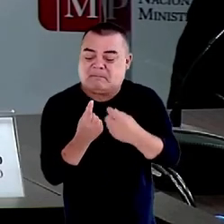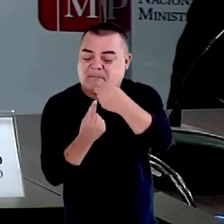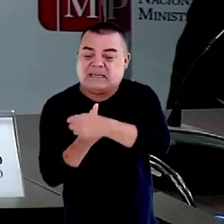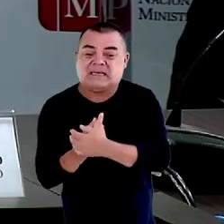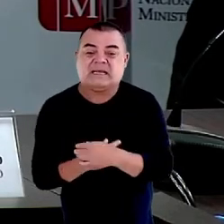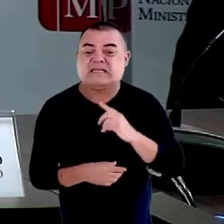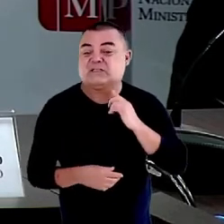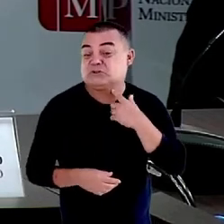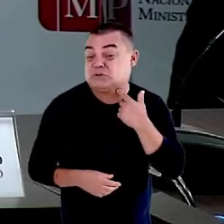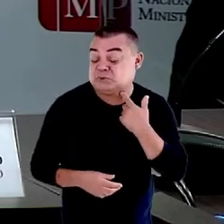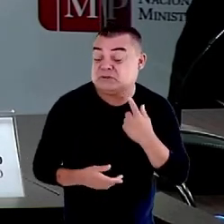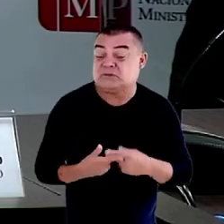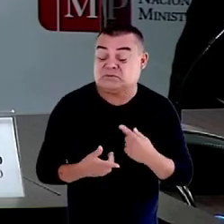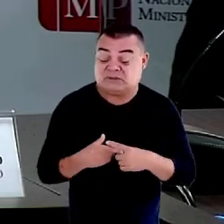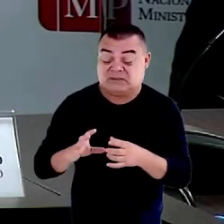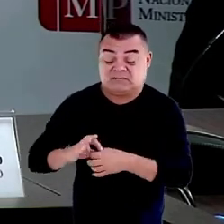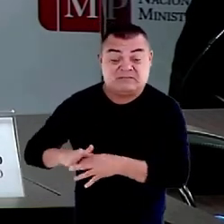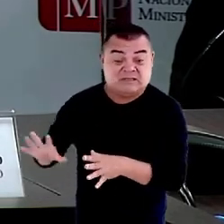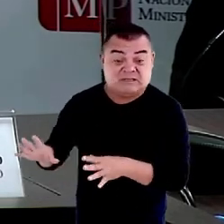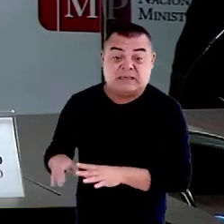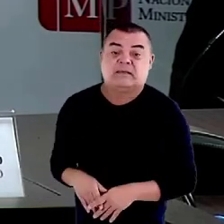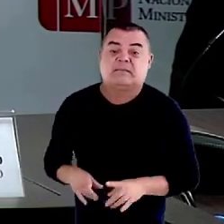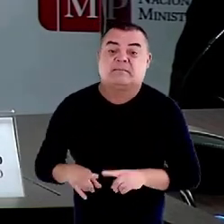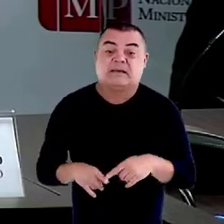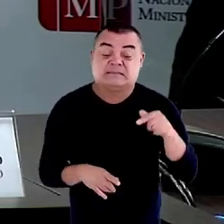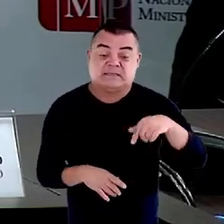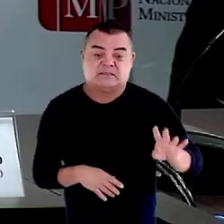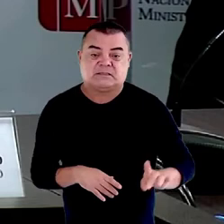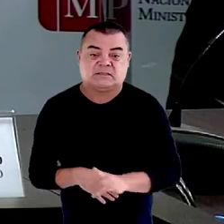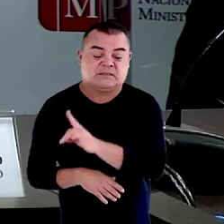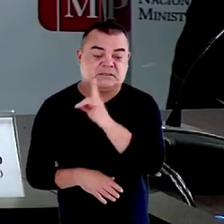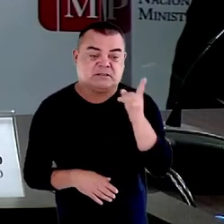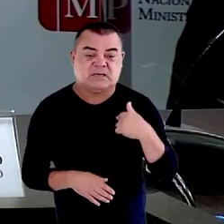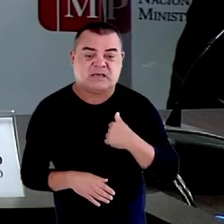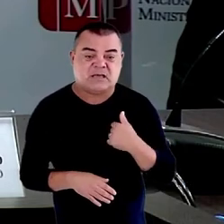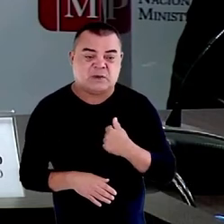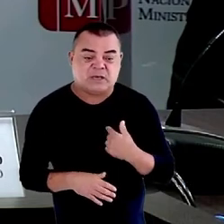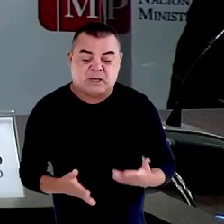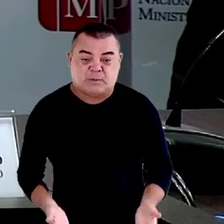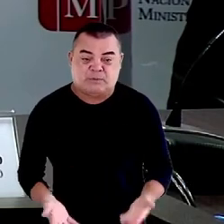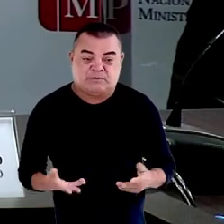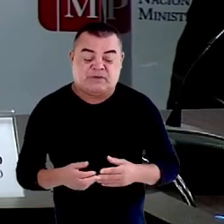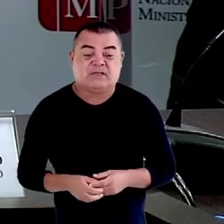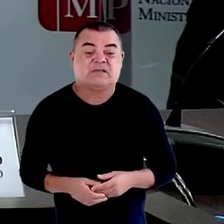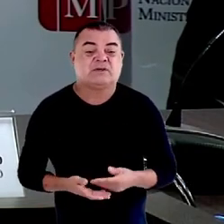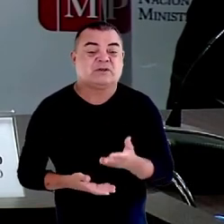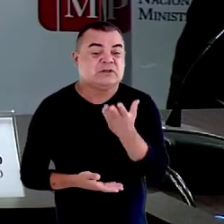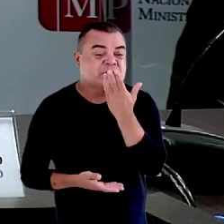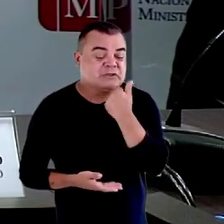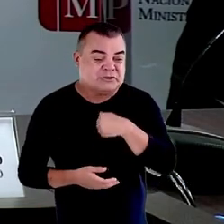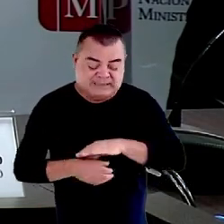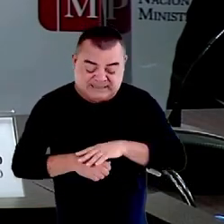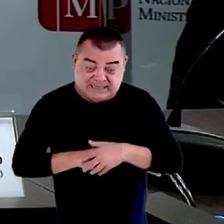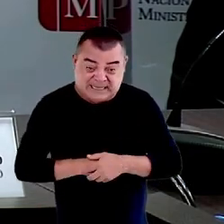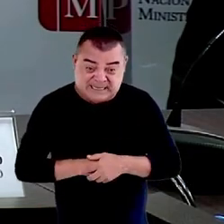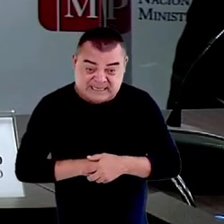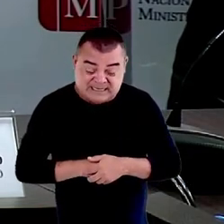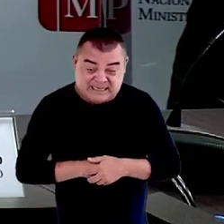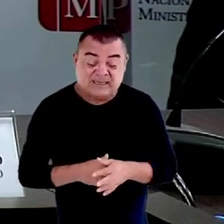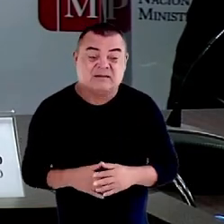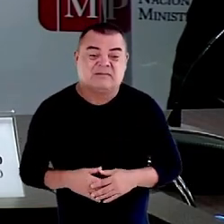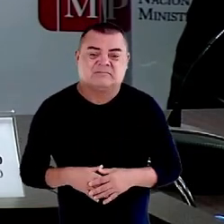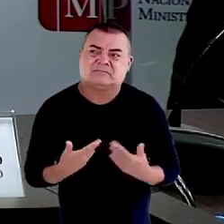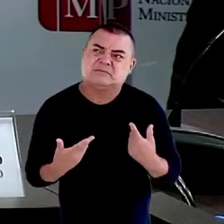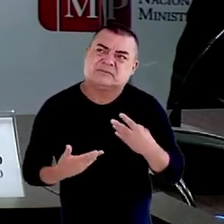ele tinha autorização para isso, mas, nesse dia, eu ia promover um jantar à noite para um casamento, era uma festa